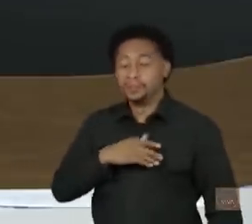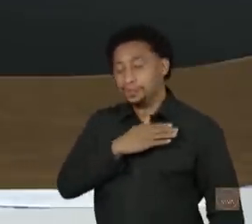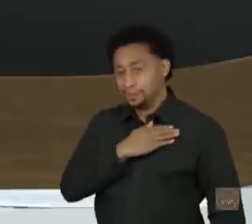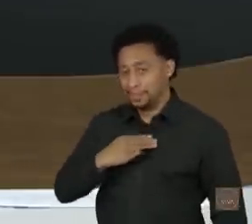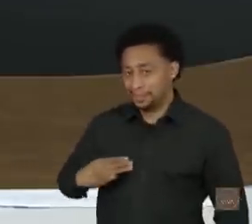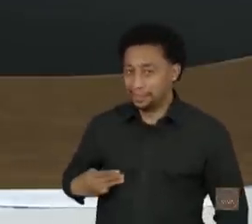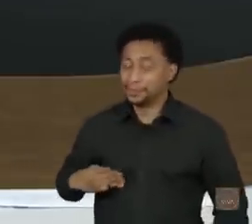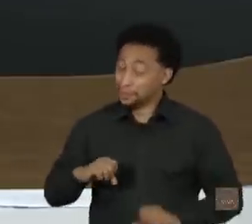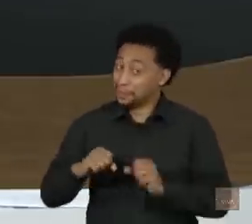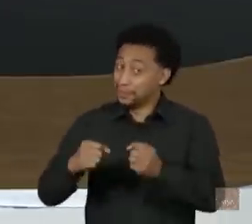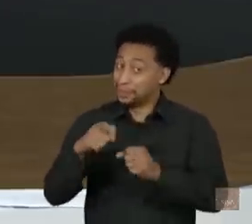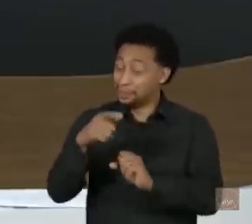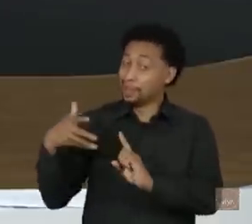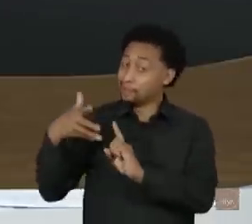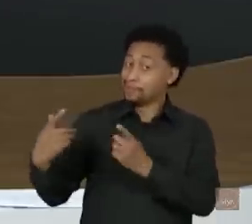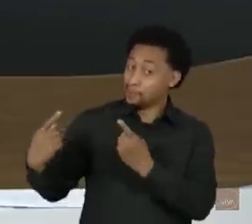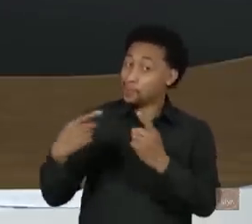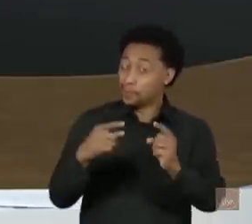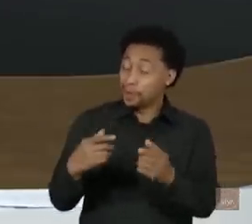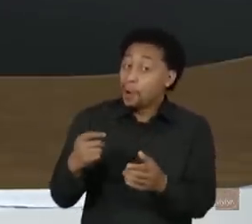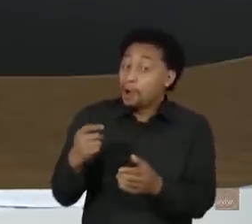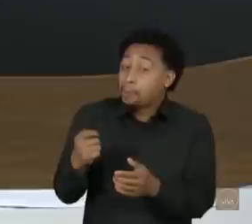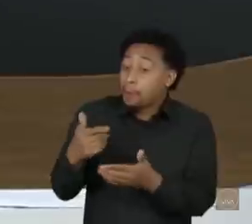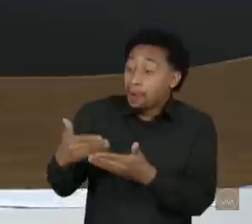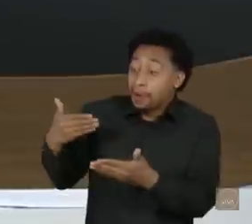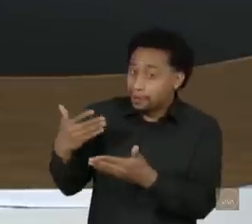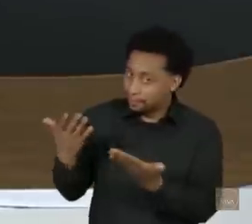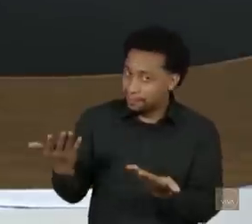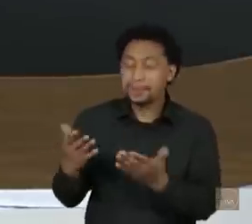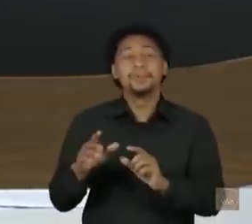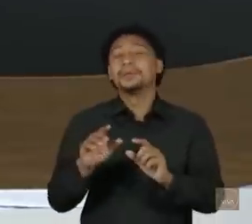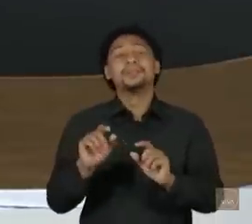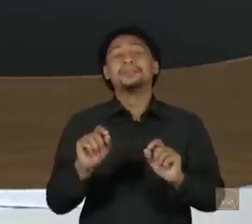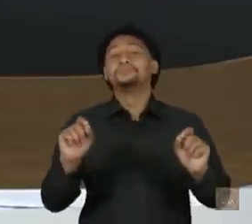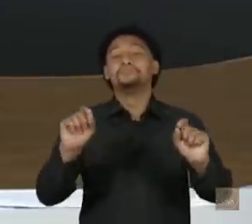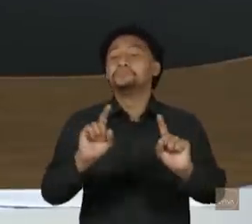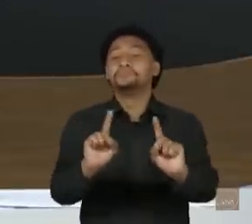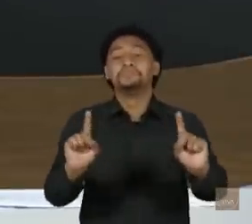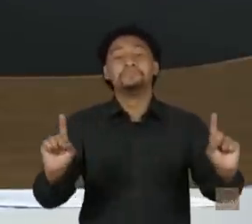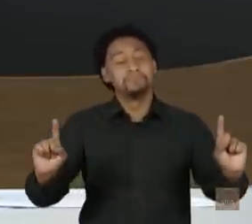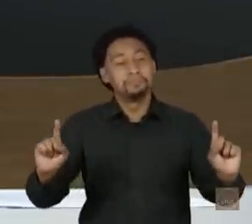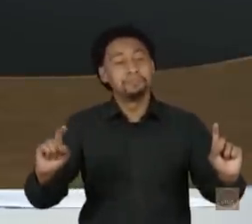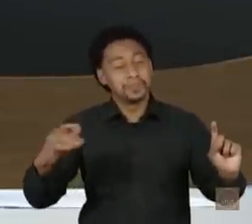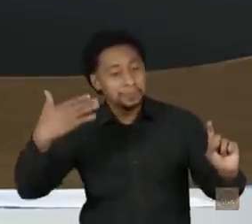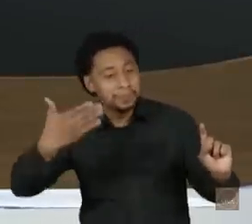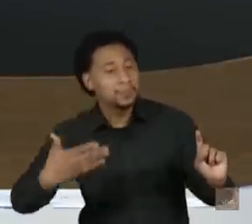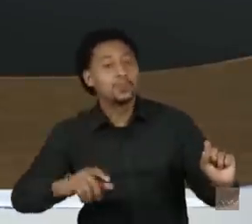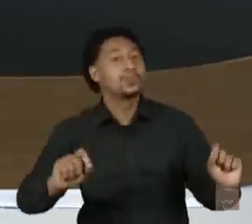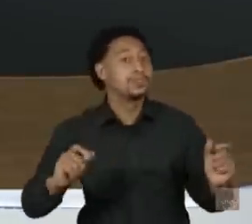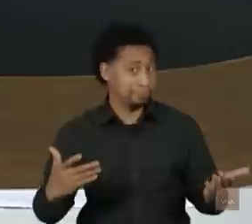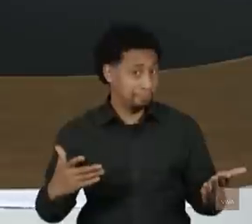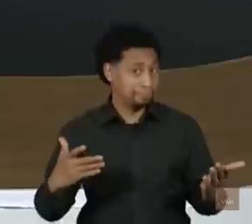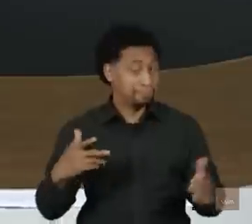de amor agora há pouco. Qual é o símbolo, primeiro, dessa solenidade? O que a presença do Bolsonaro lá